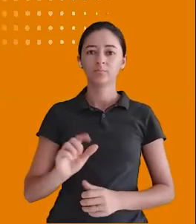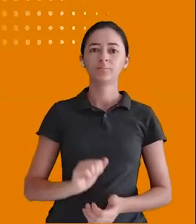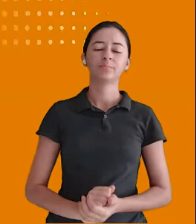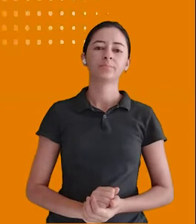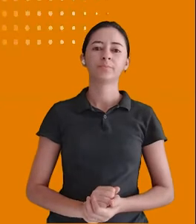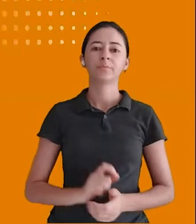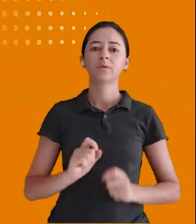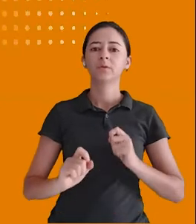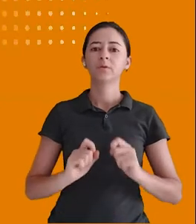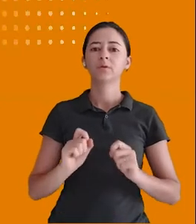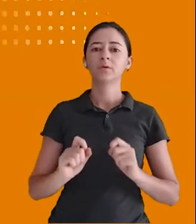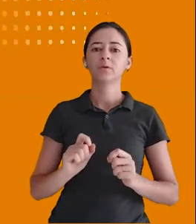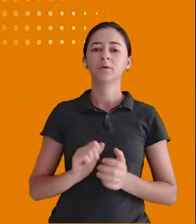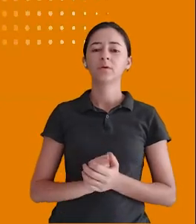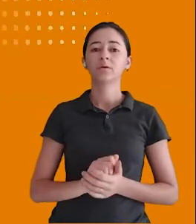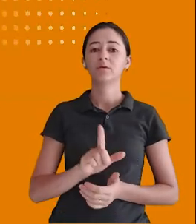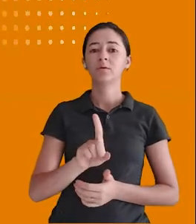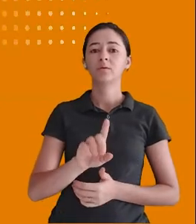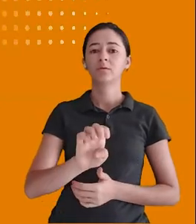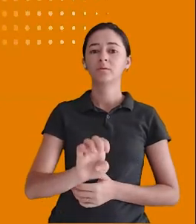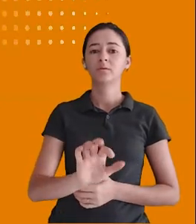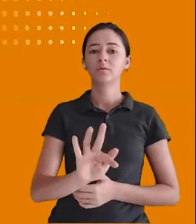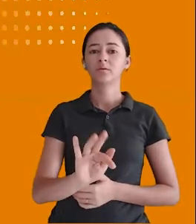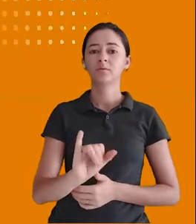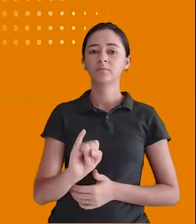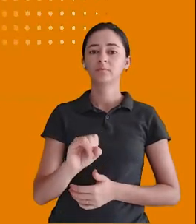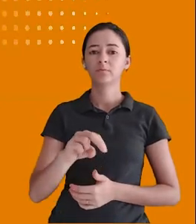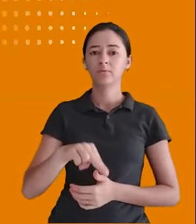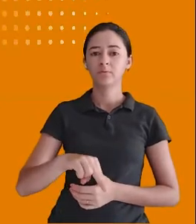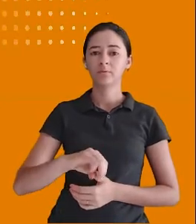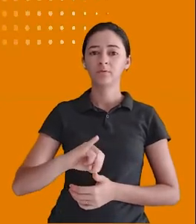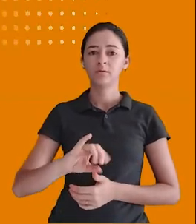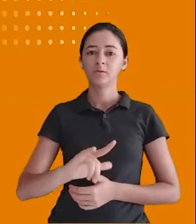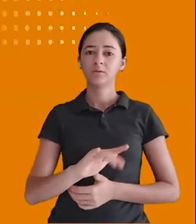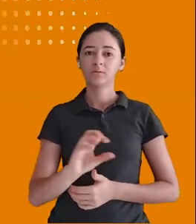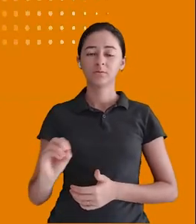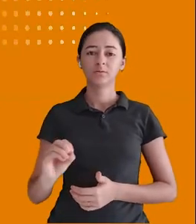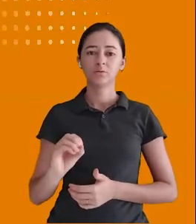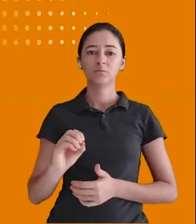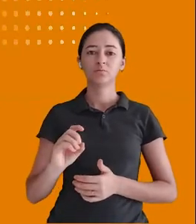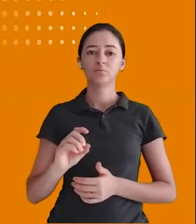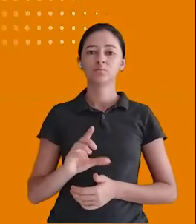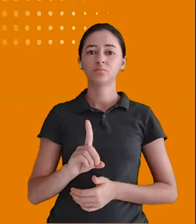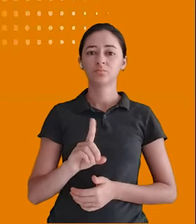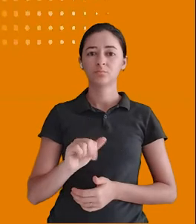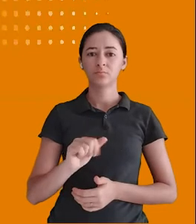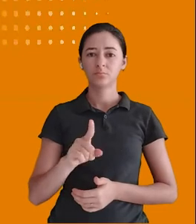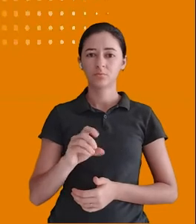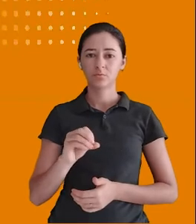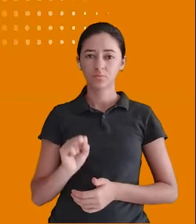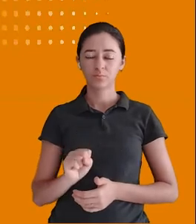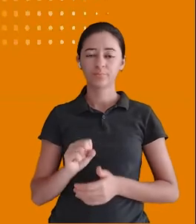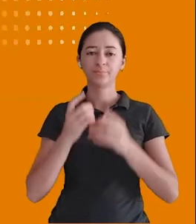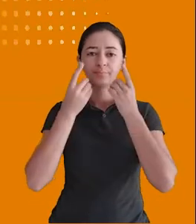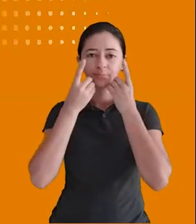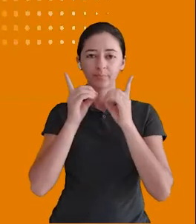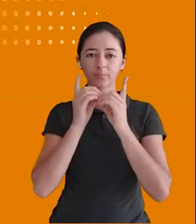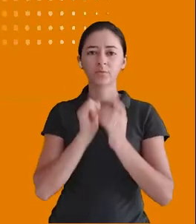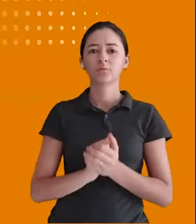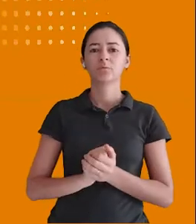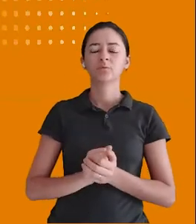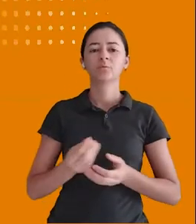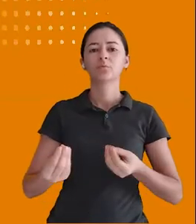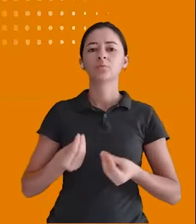a linguagem de definição de dados Falamos bastante disso, já falamos bastante disso Que esses comandos são os comandos que nós usamos